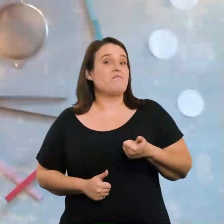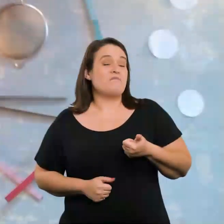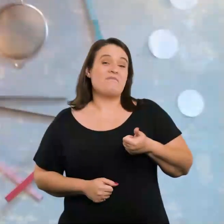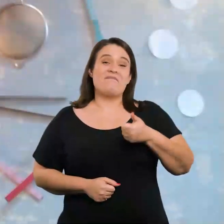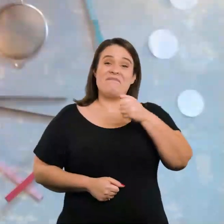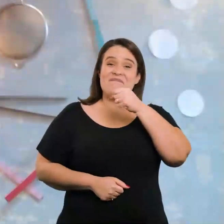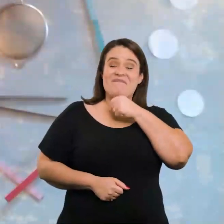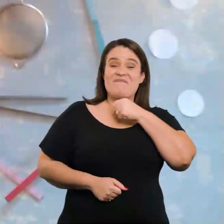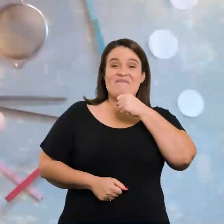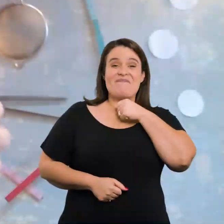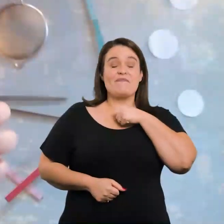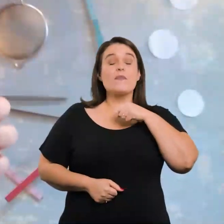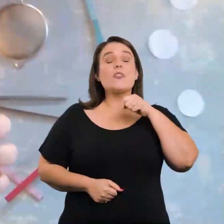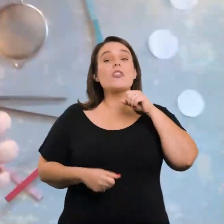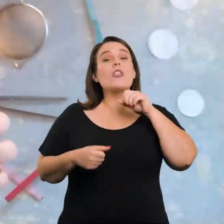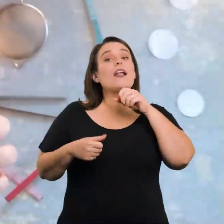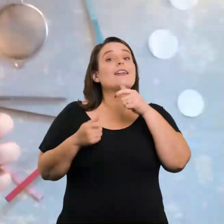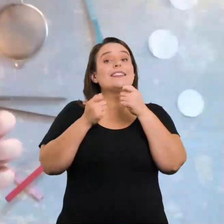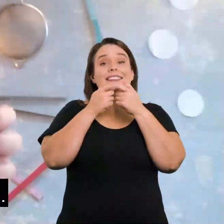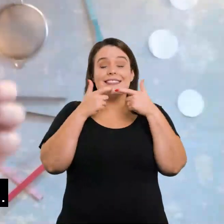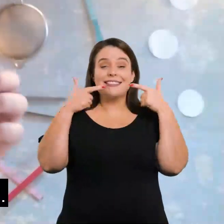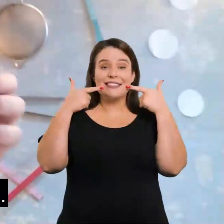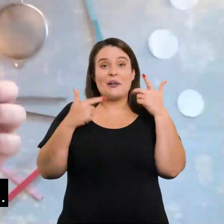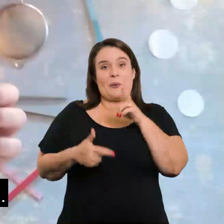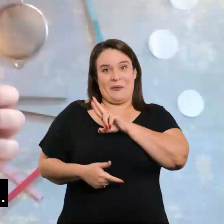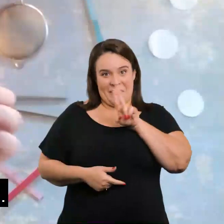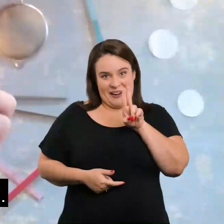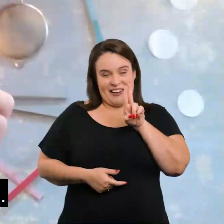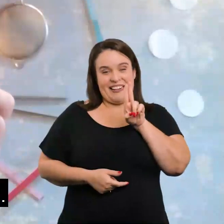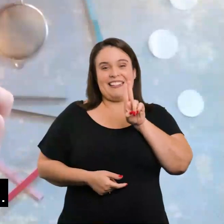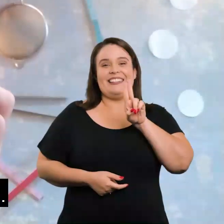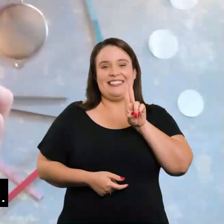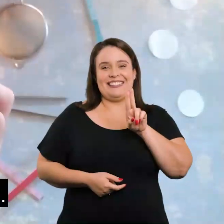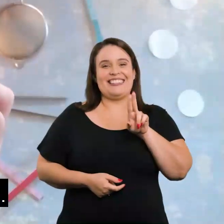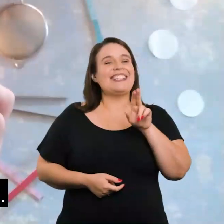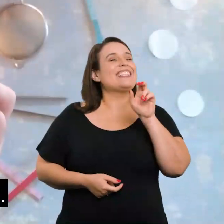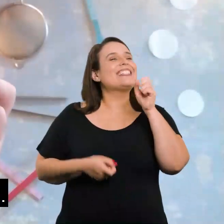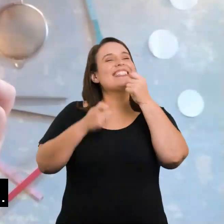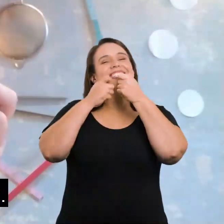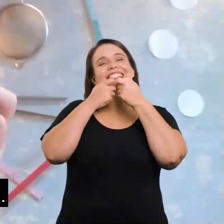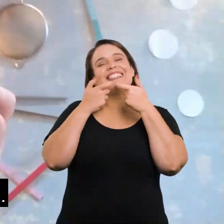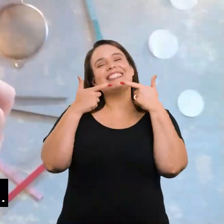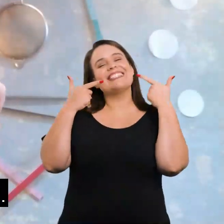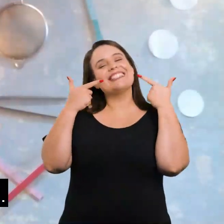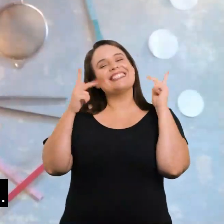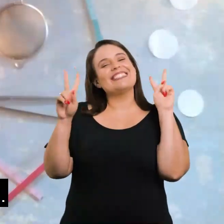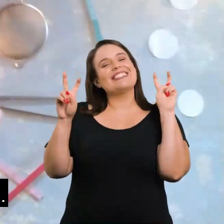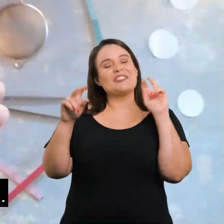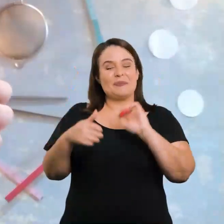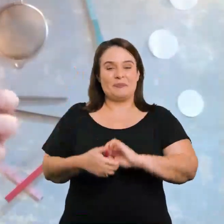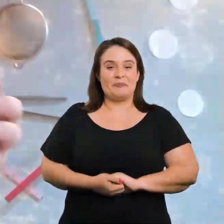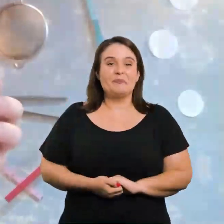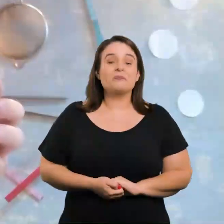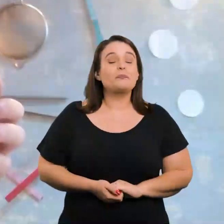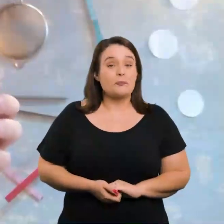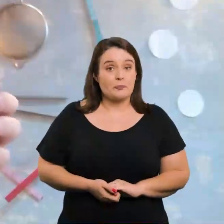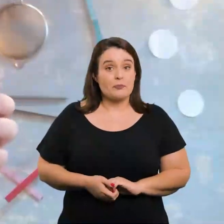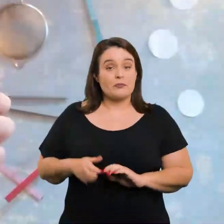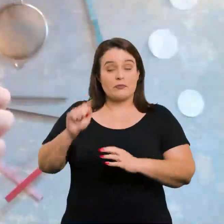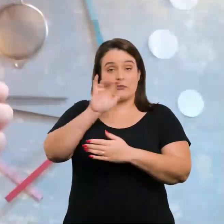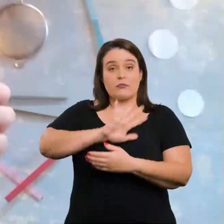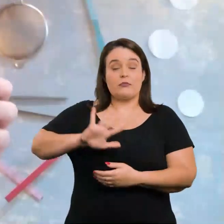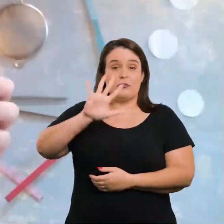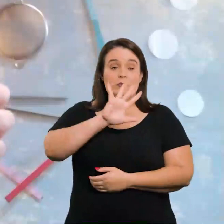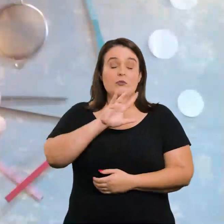de uma senhora muito simpática, aliás, o nome desse desenho, dessa obra dele, se chama Simpatia. É uma senhora,